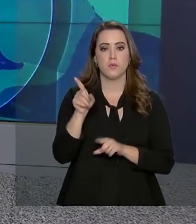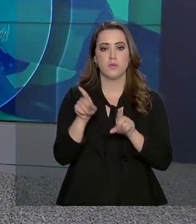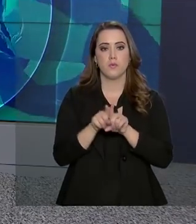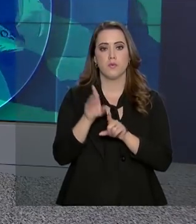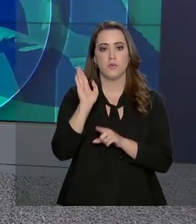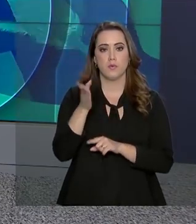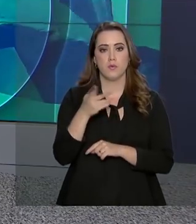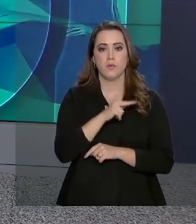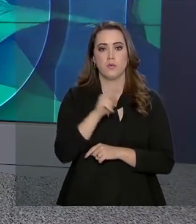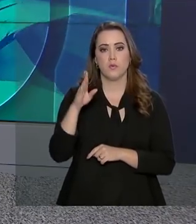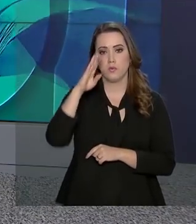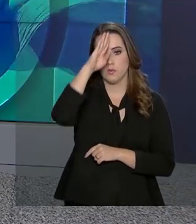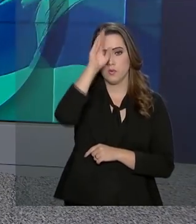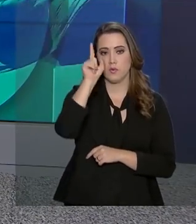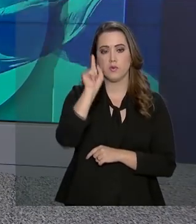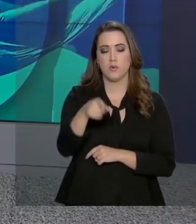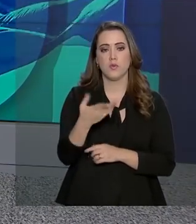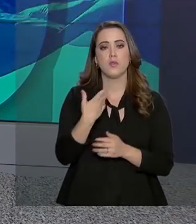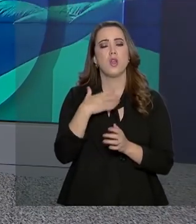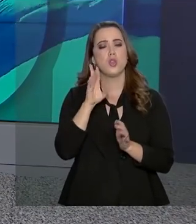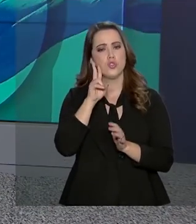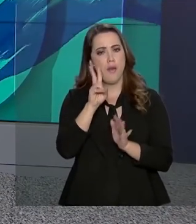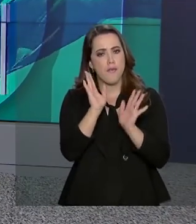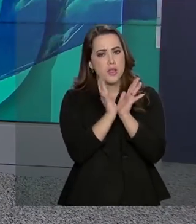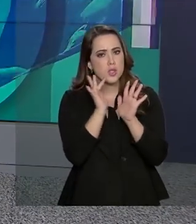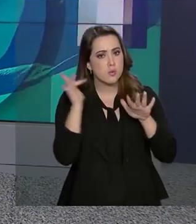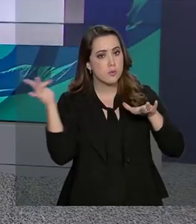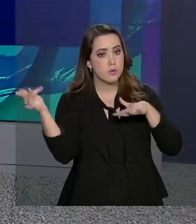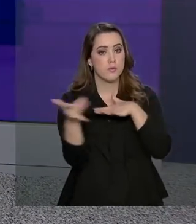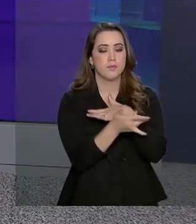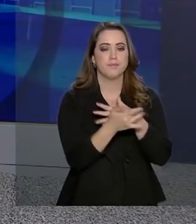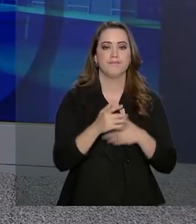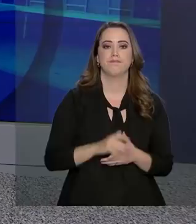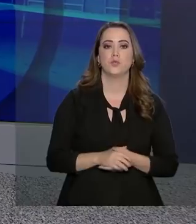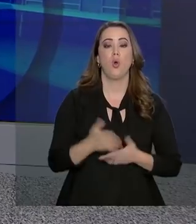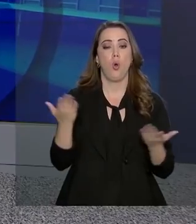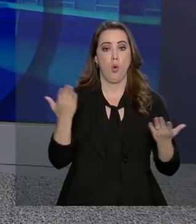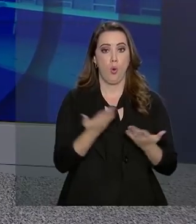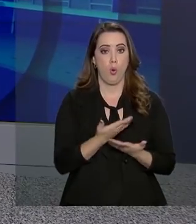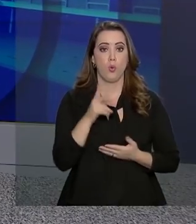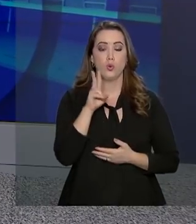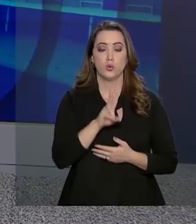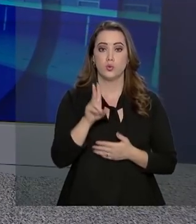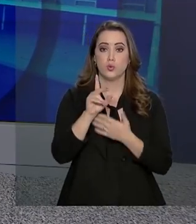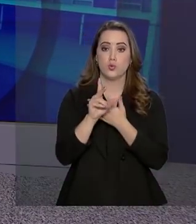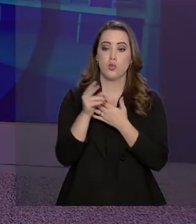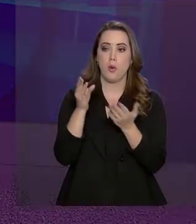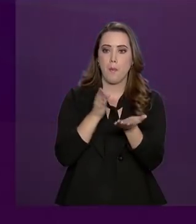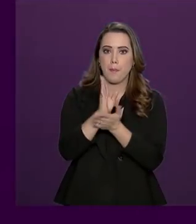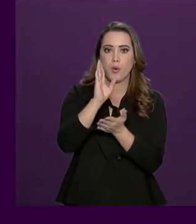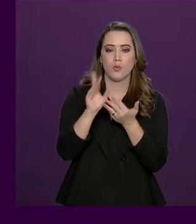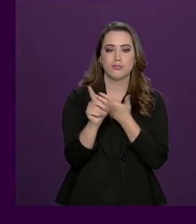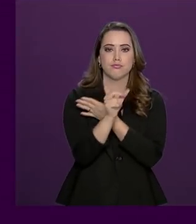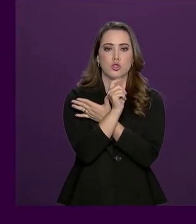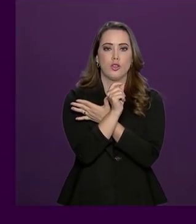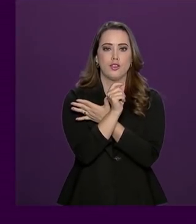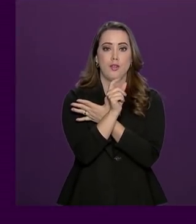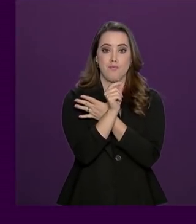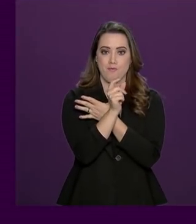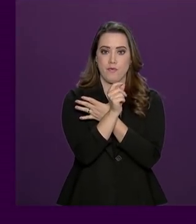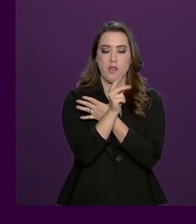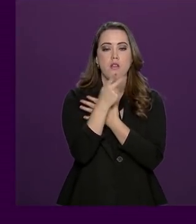hospital em São Paulo, o presidente Jair Bolsonaro já acessa as redes sociais. Hoje, ele postou no Twitter e disse que